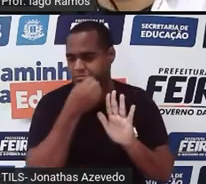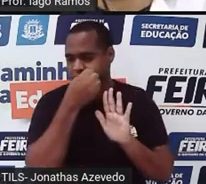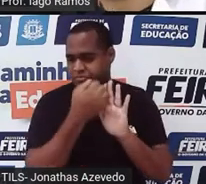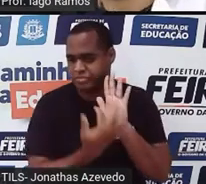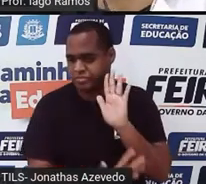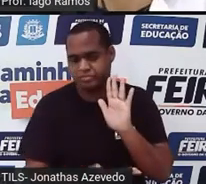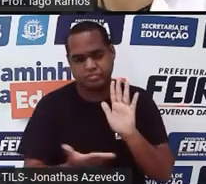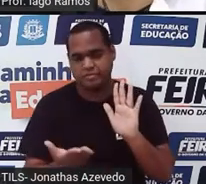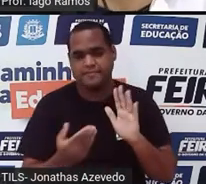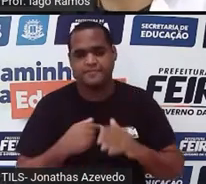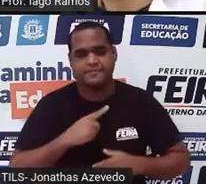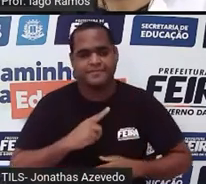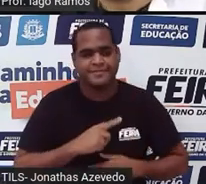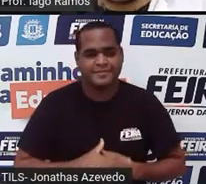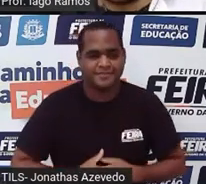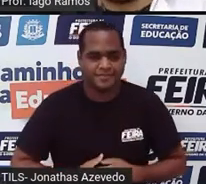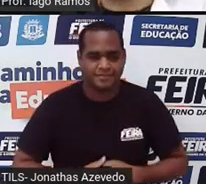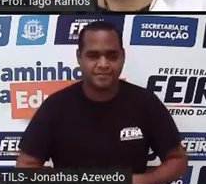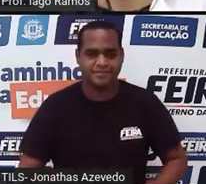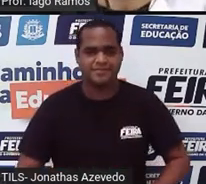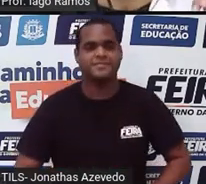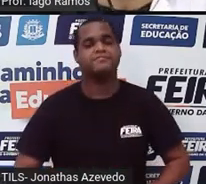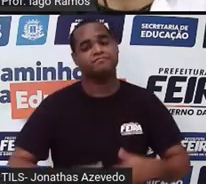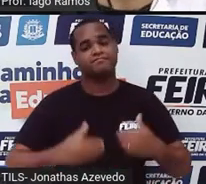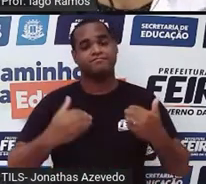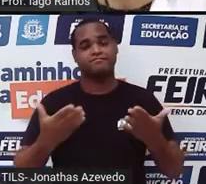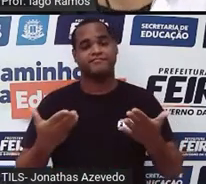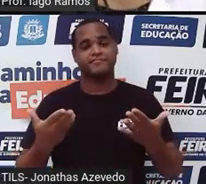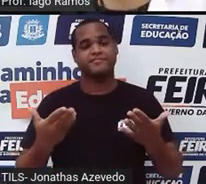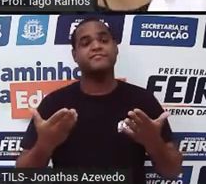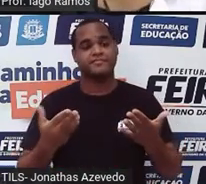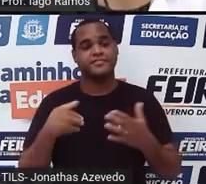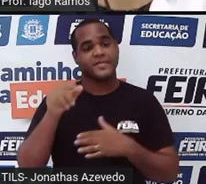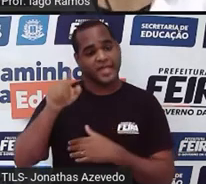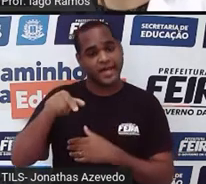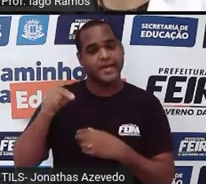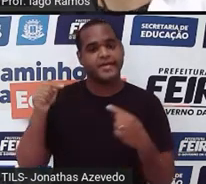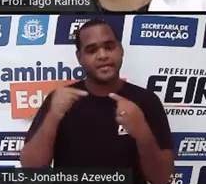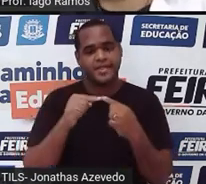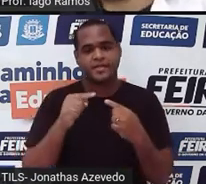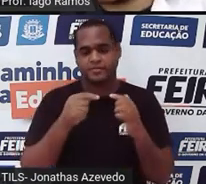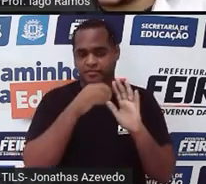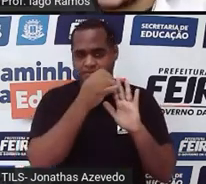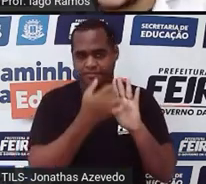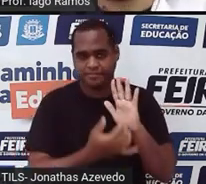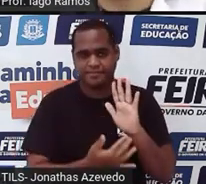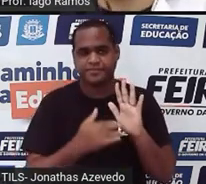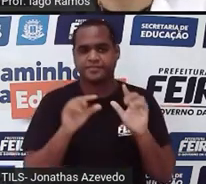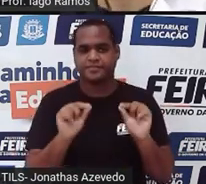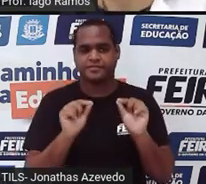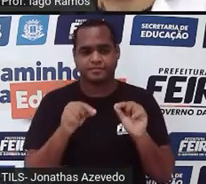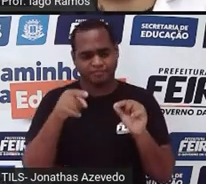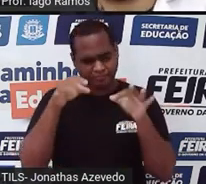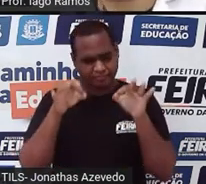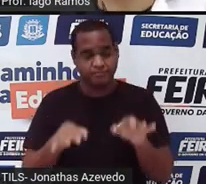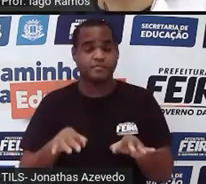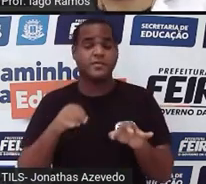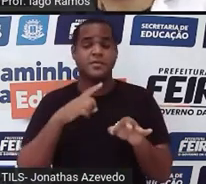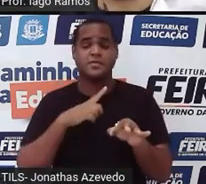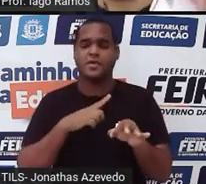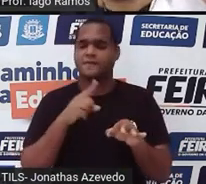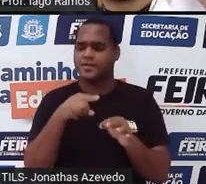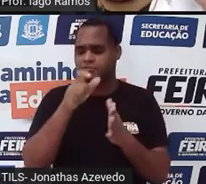Um depois do outro. Beleza? Então, isso aí é uma sequência de números. Eu tenho certeza que para escrever